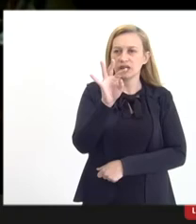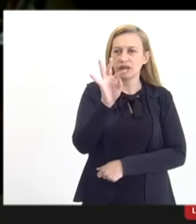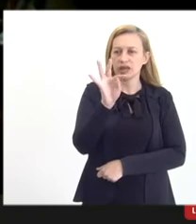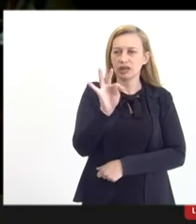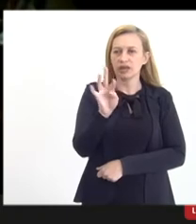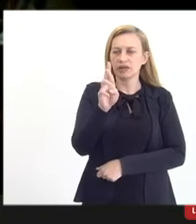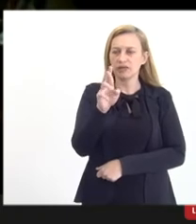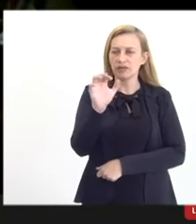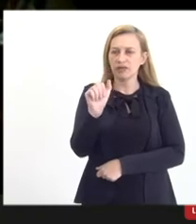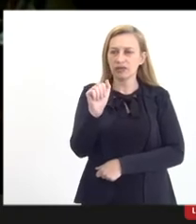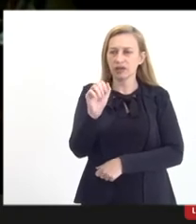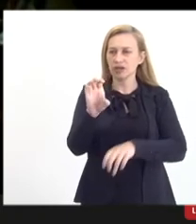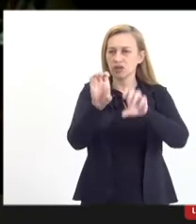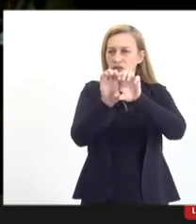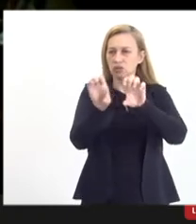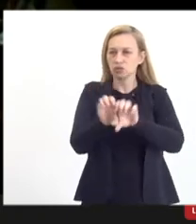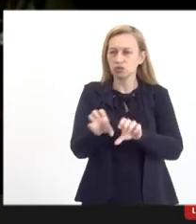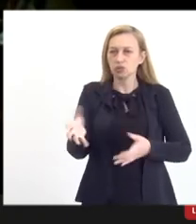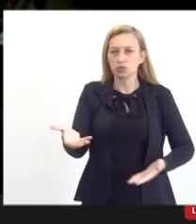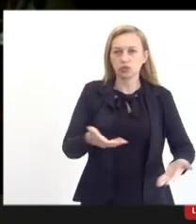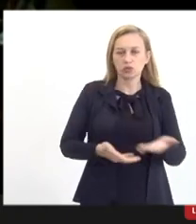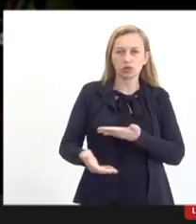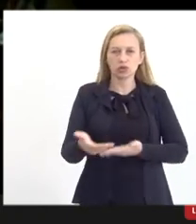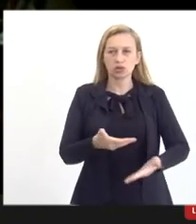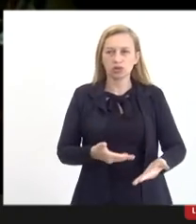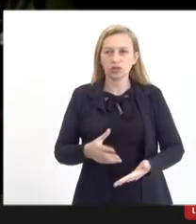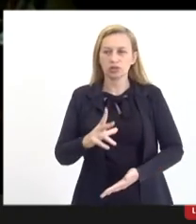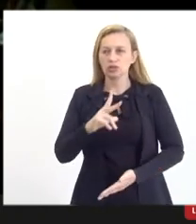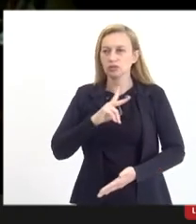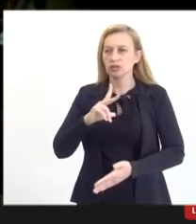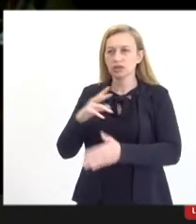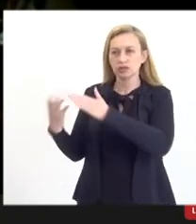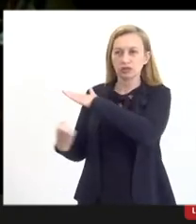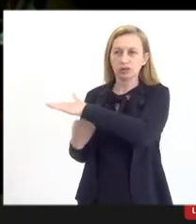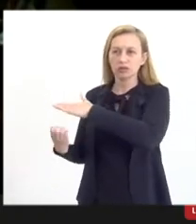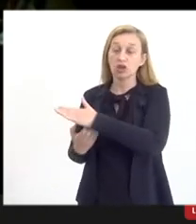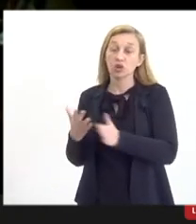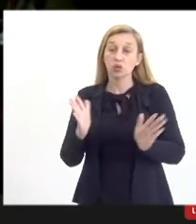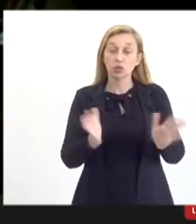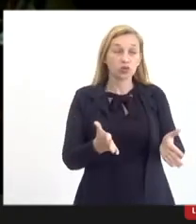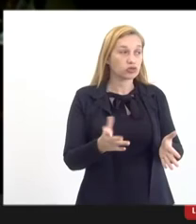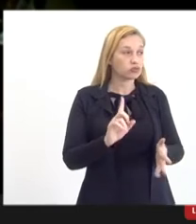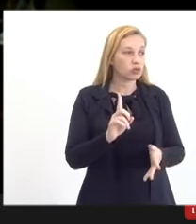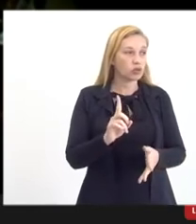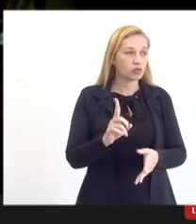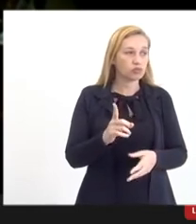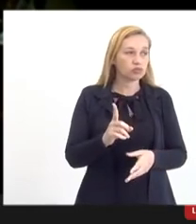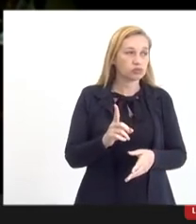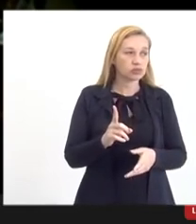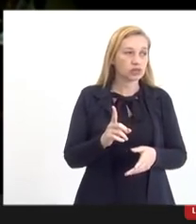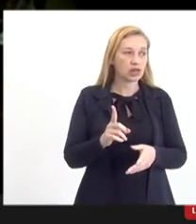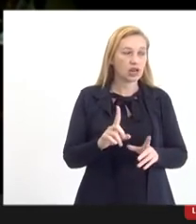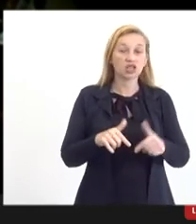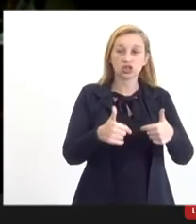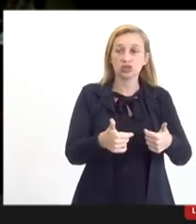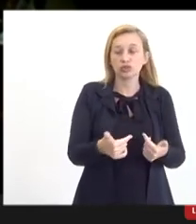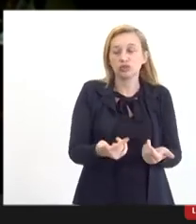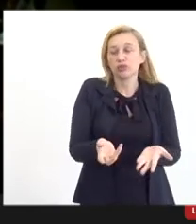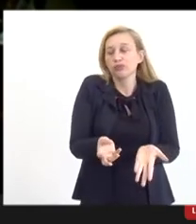aí passa para parcerias público-privadas, que até hoje não está funcionando ainda por falta, talvez,